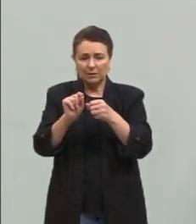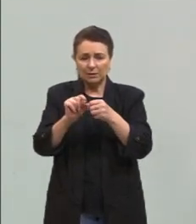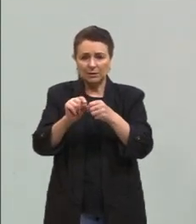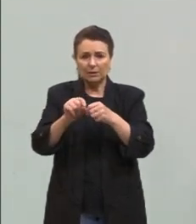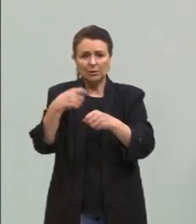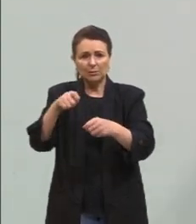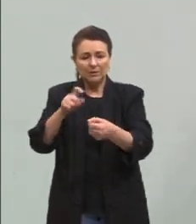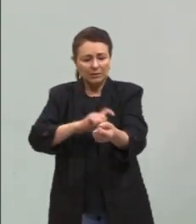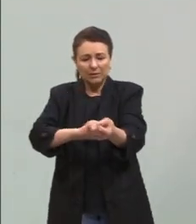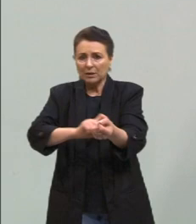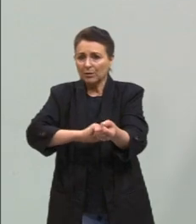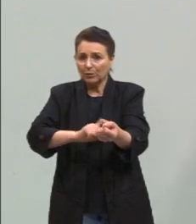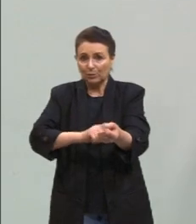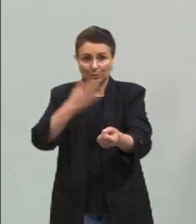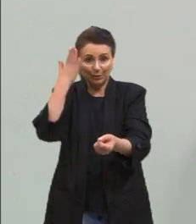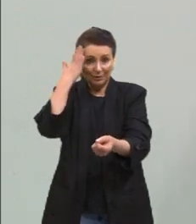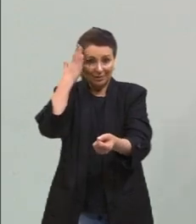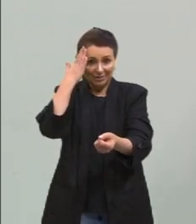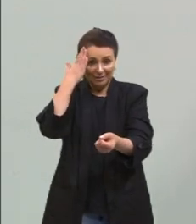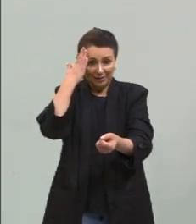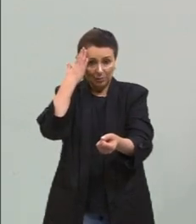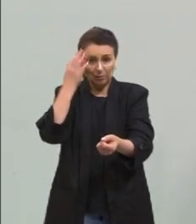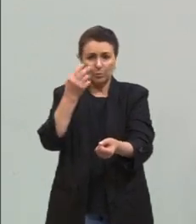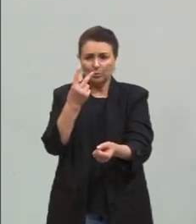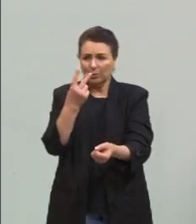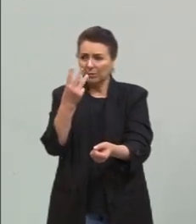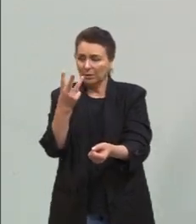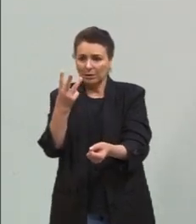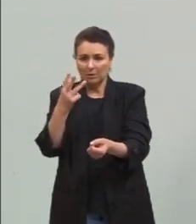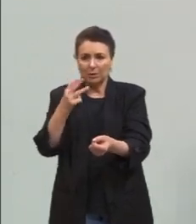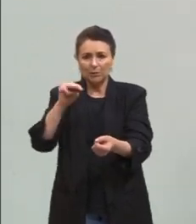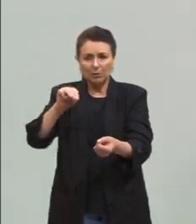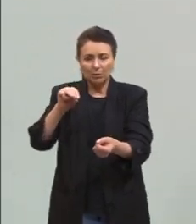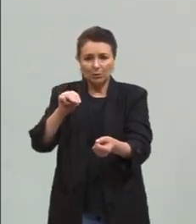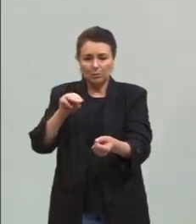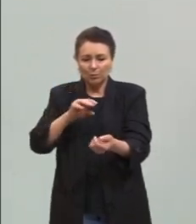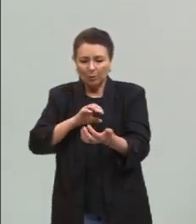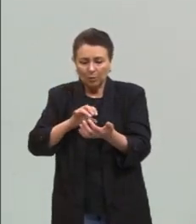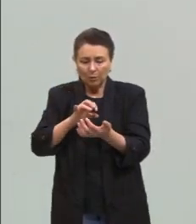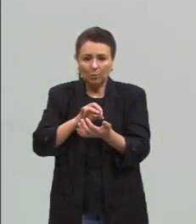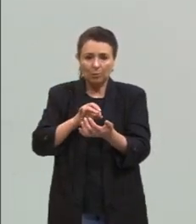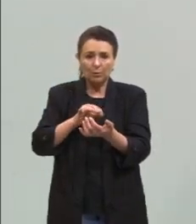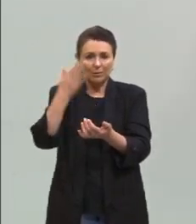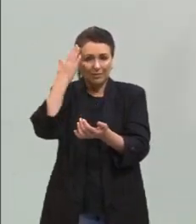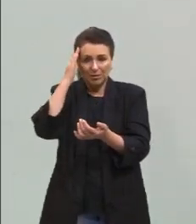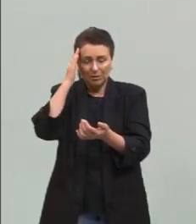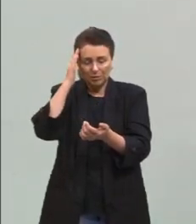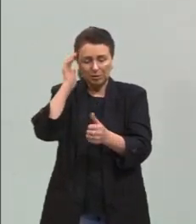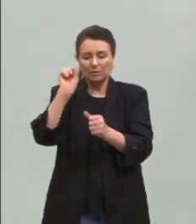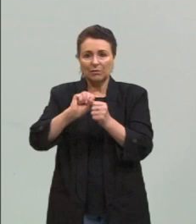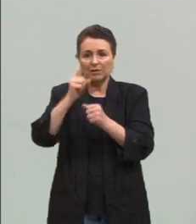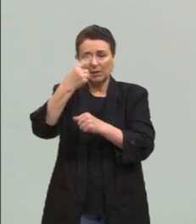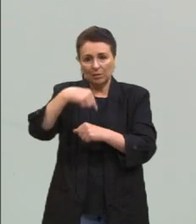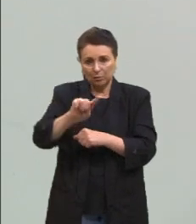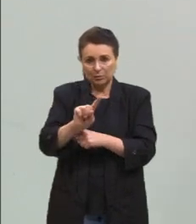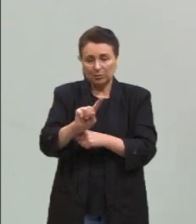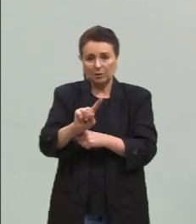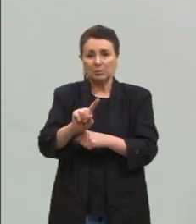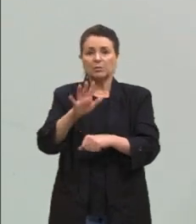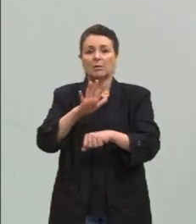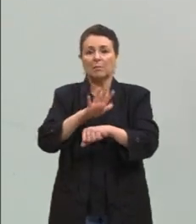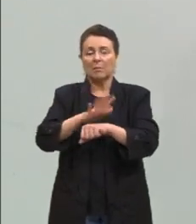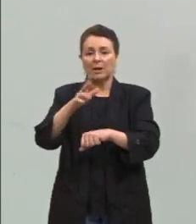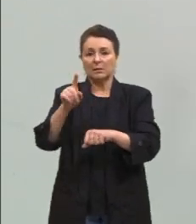nervoso ali, não entendeu dois, três minutos, calcula ali, não entendi, passa para outra. Muitas vezes, quando você tiver mais